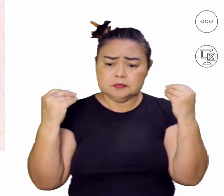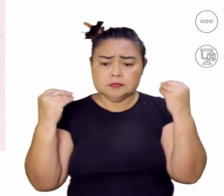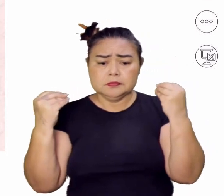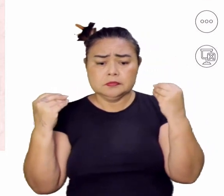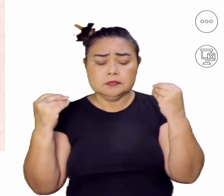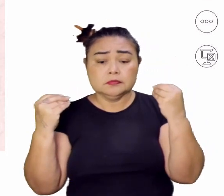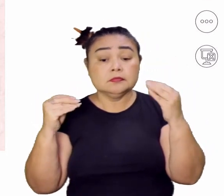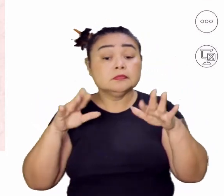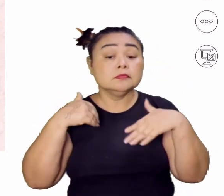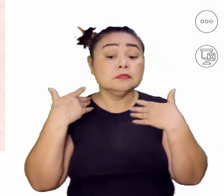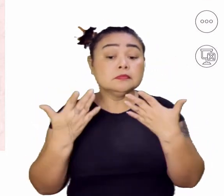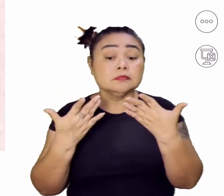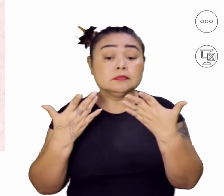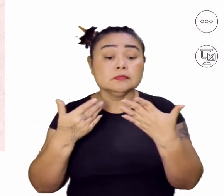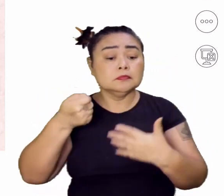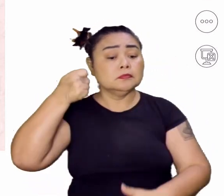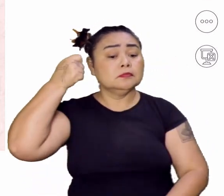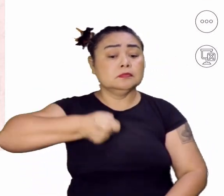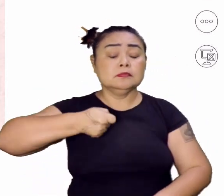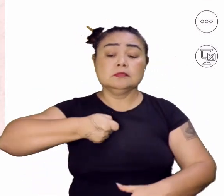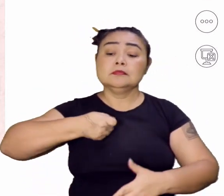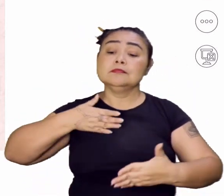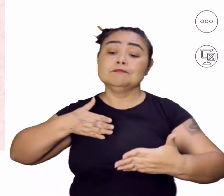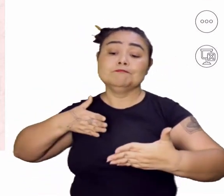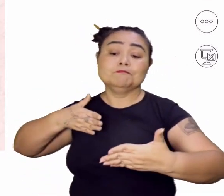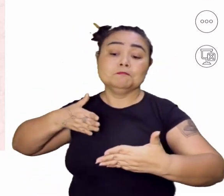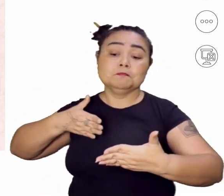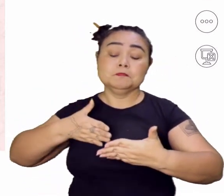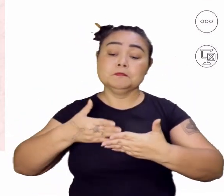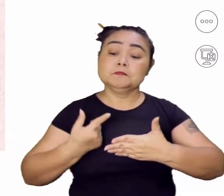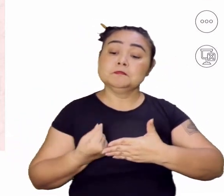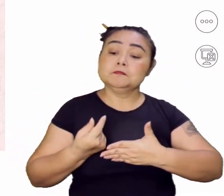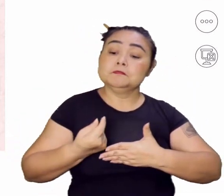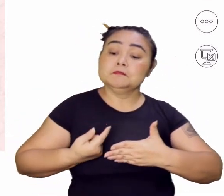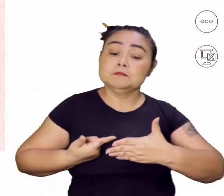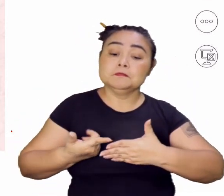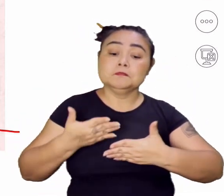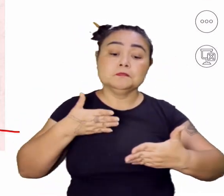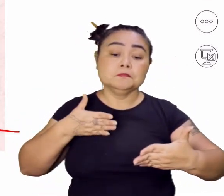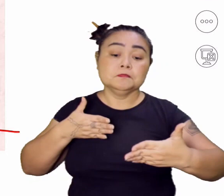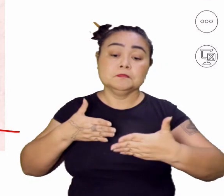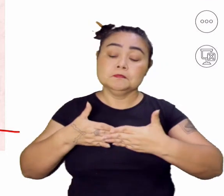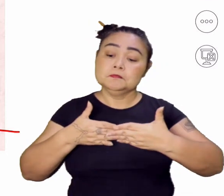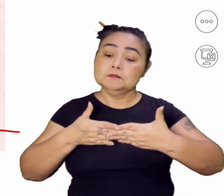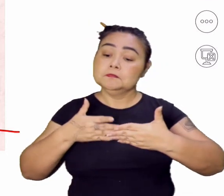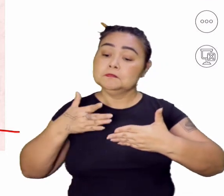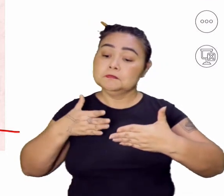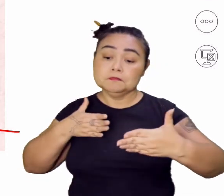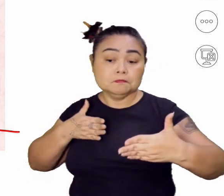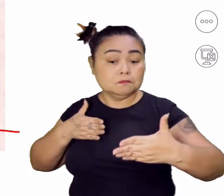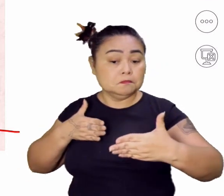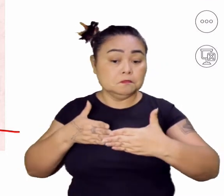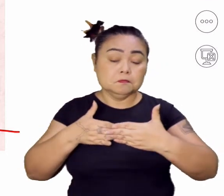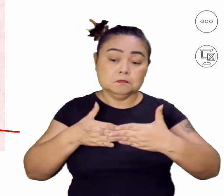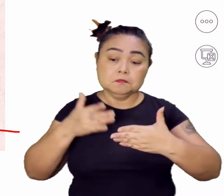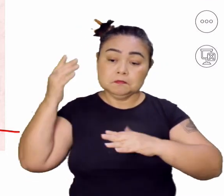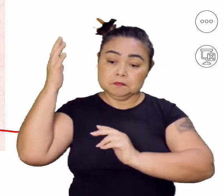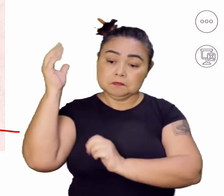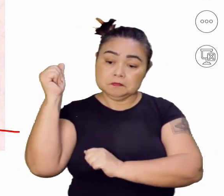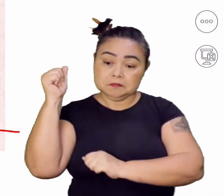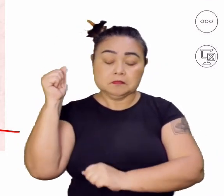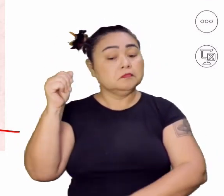Então ele vai impor um bloqueio econômico que ficou conhecido como embargo espanhol. Será que